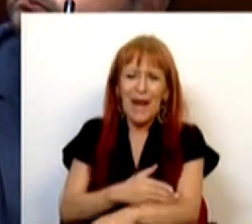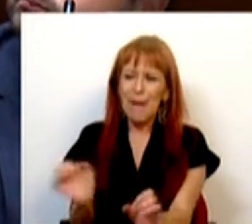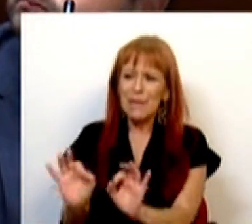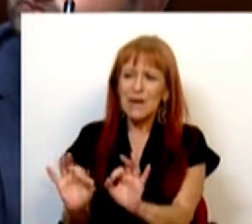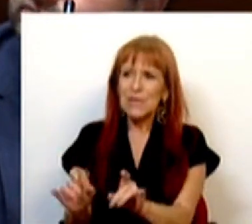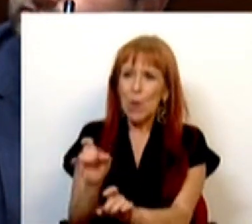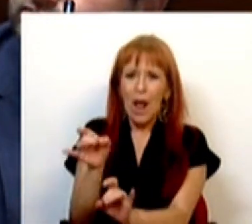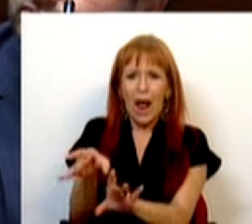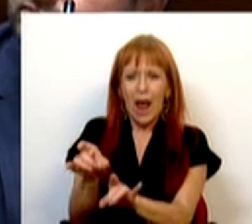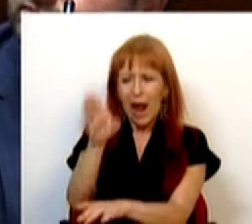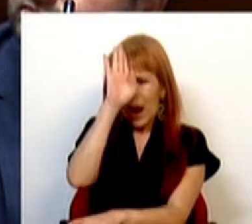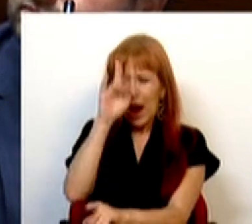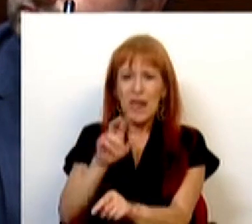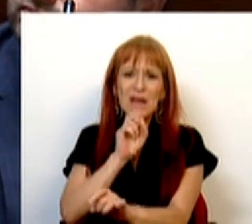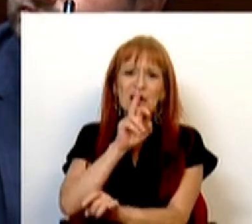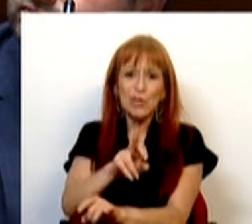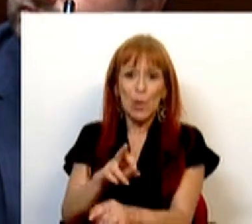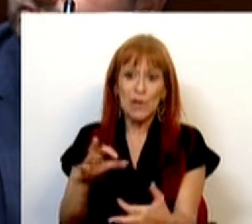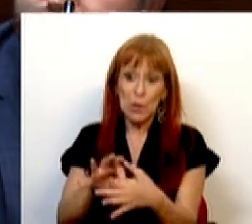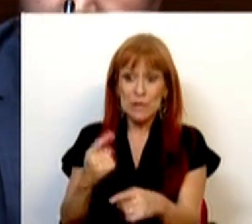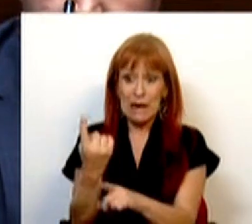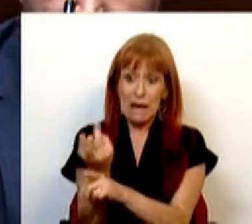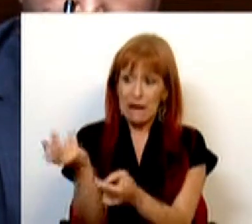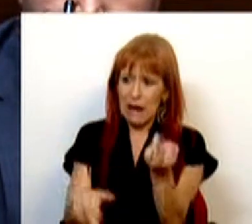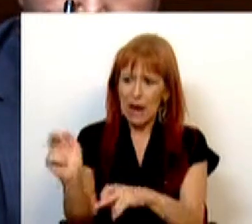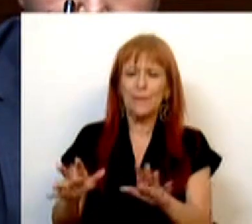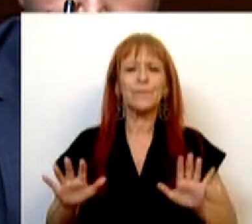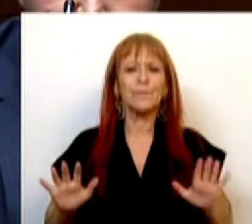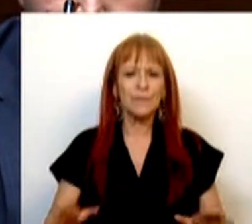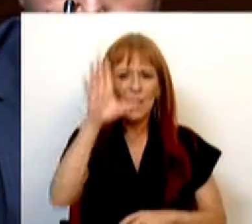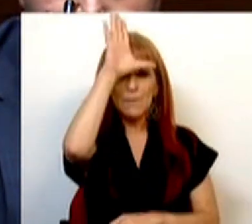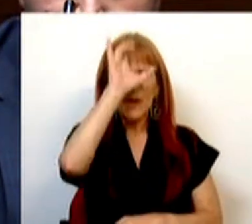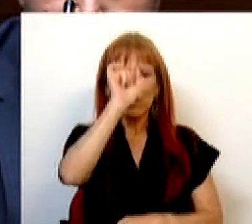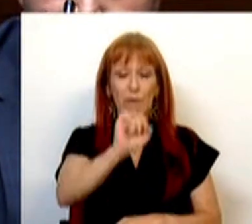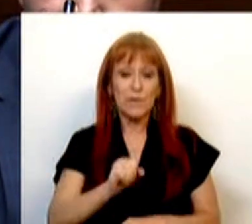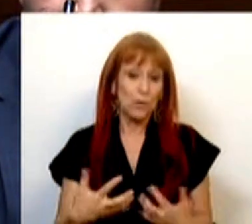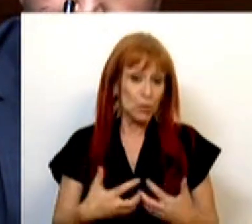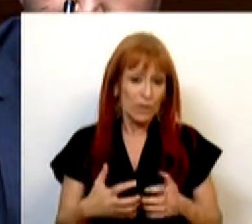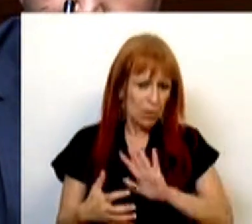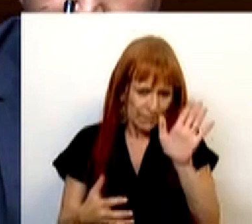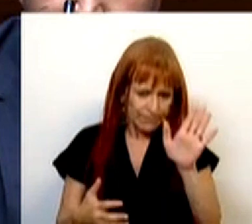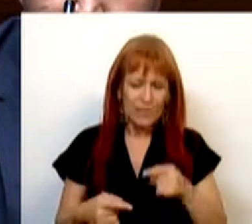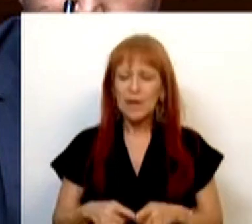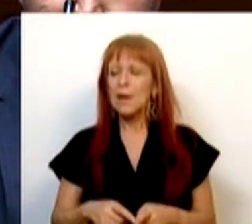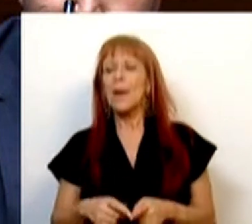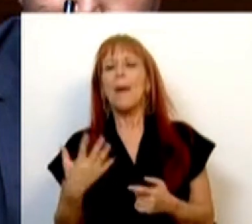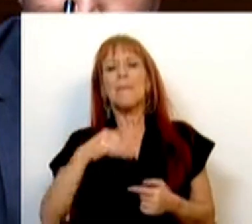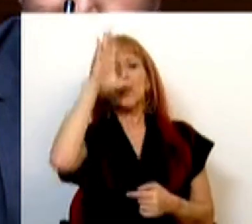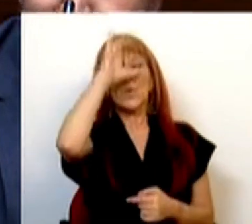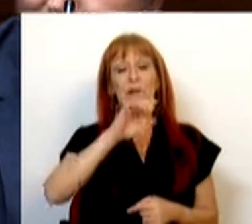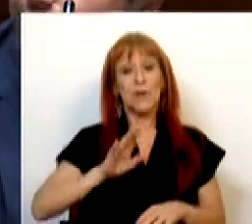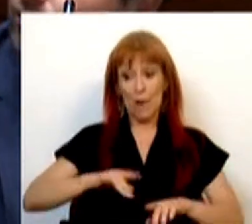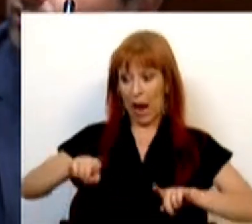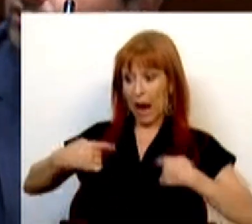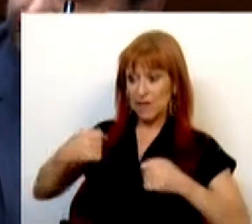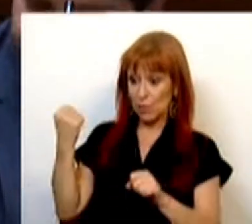-preparação para responder a esses eventos extremos. Mas o Governo, sem dúvida, mas o Governo pela sua